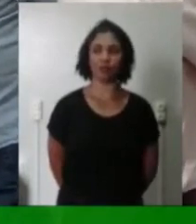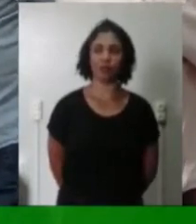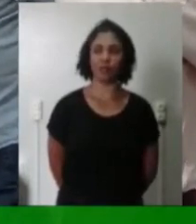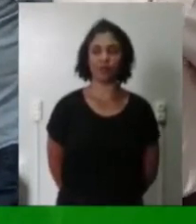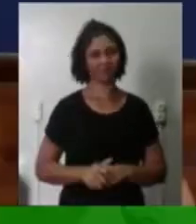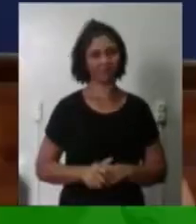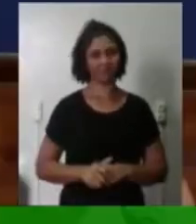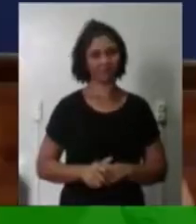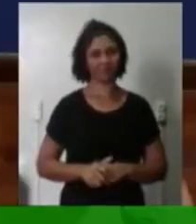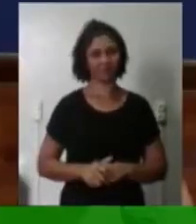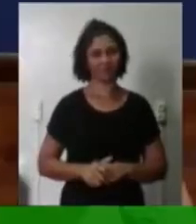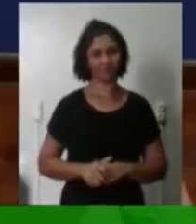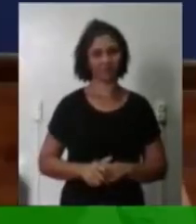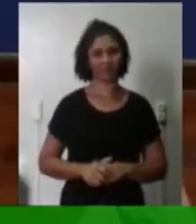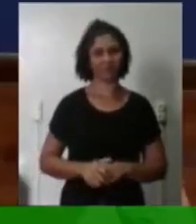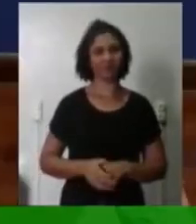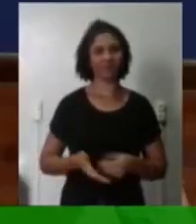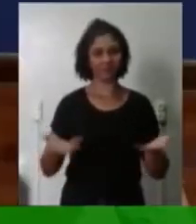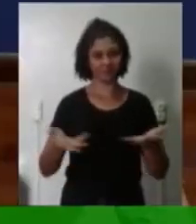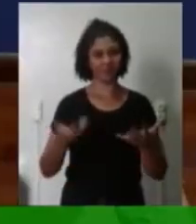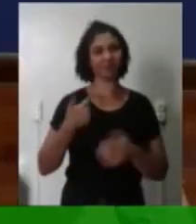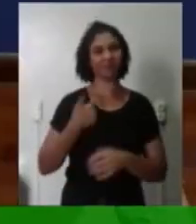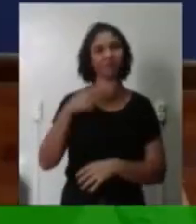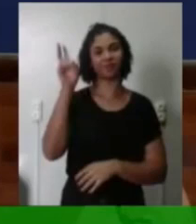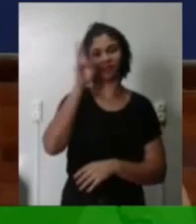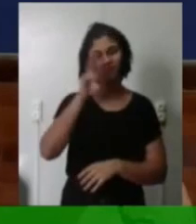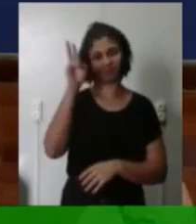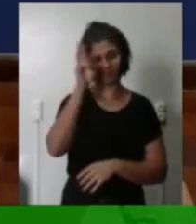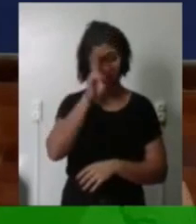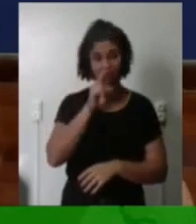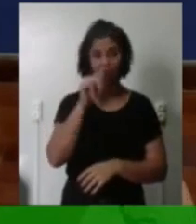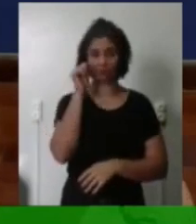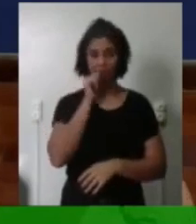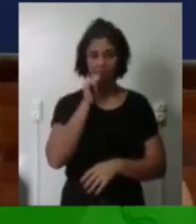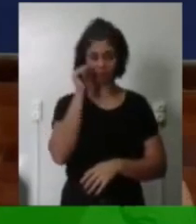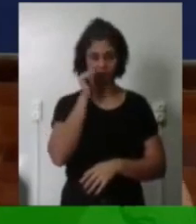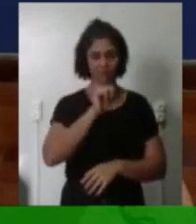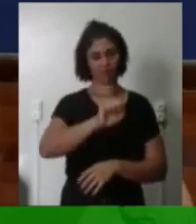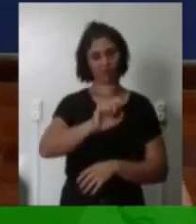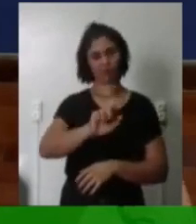Nesse momento eu me lembro muito da Selma Bandeira, Bador Malta